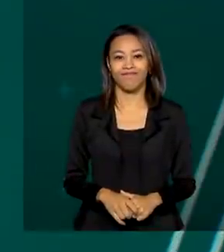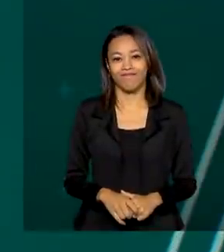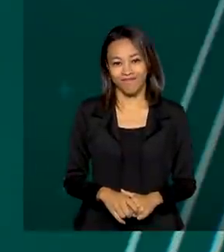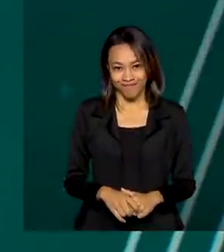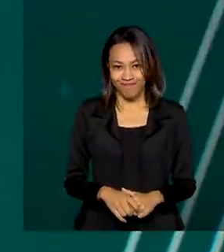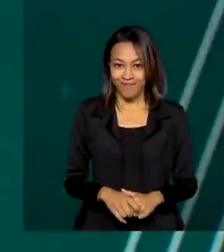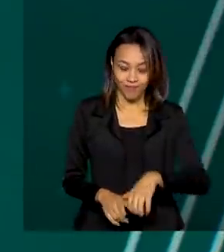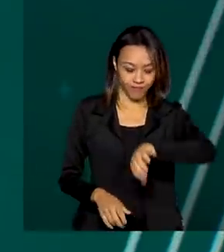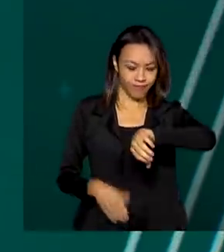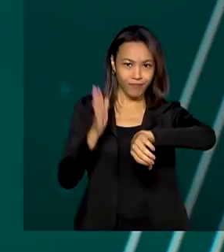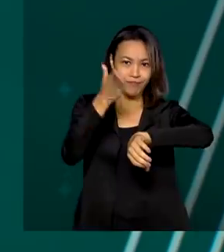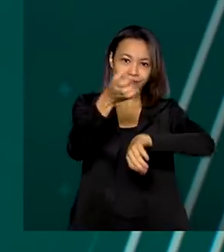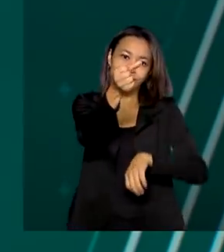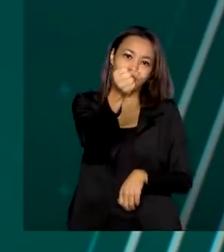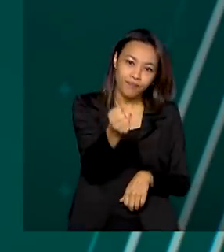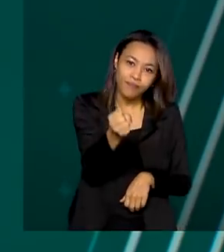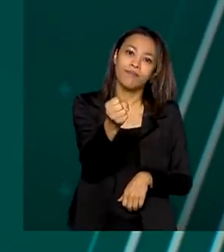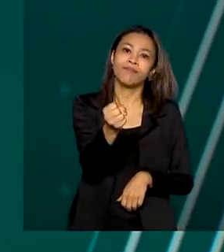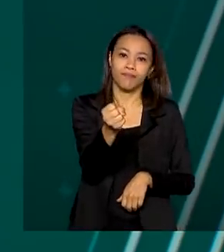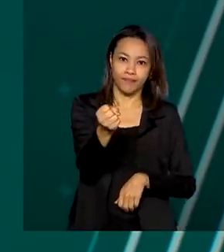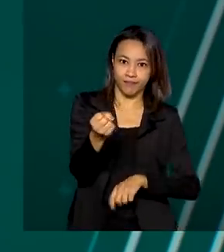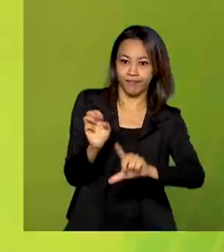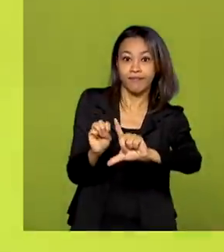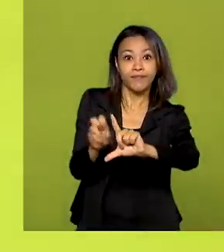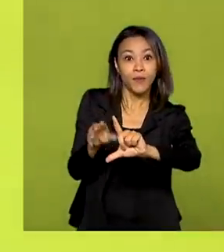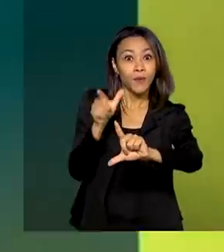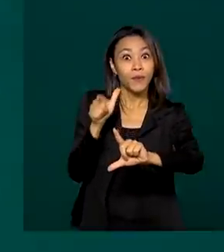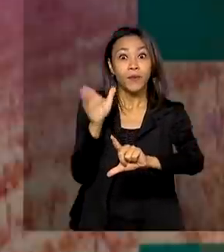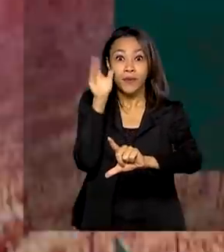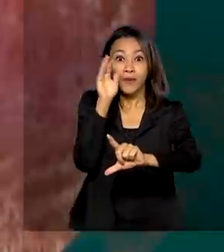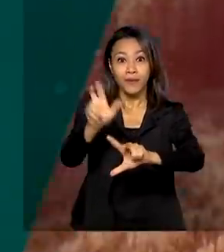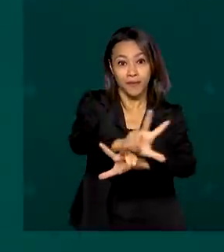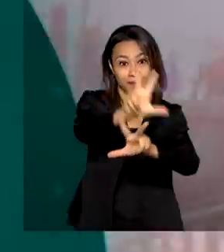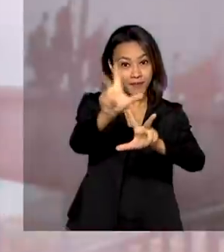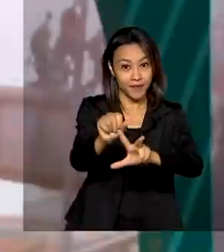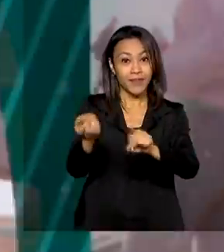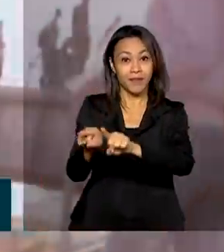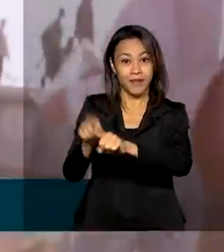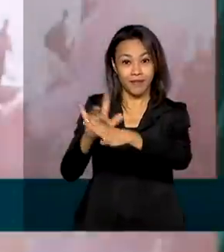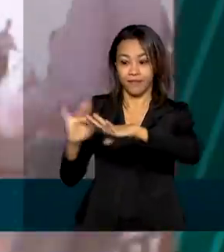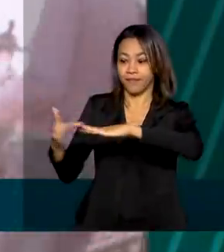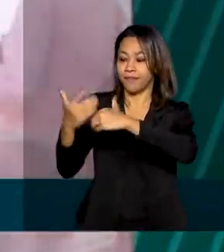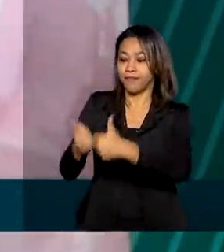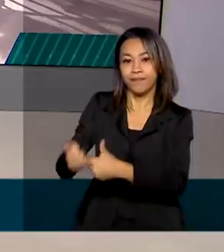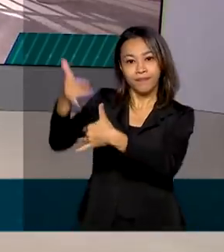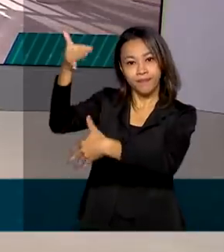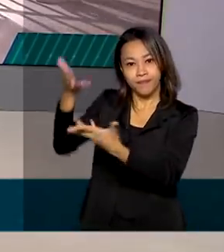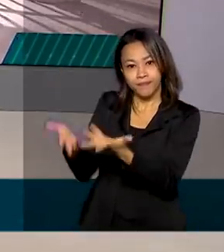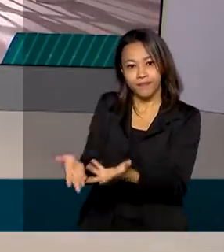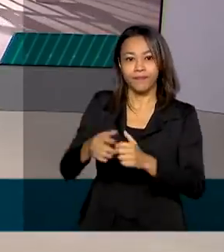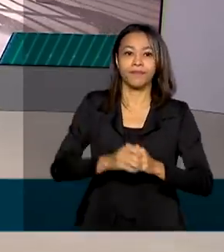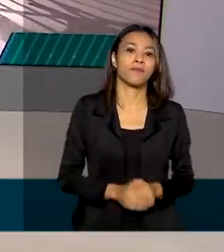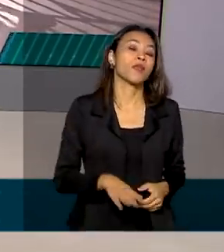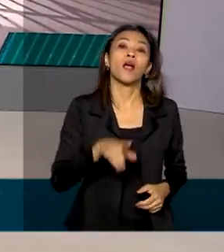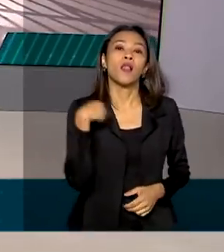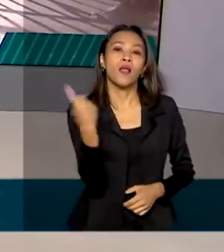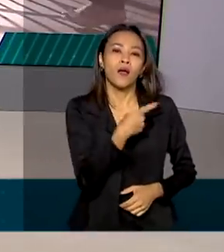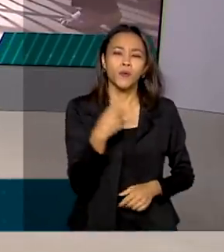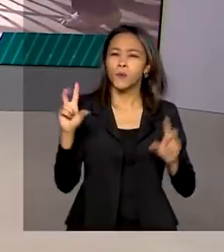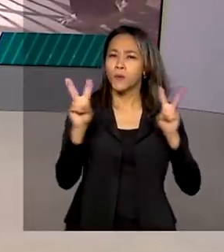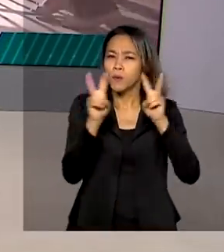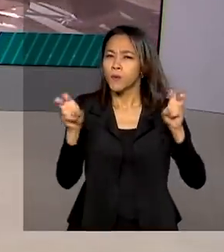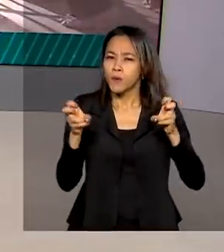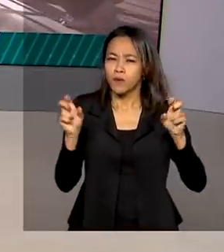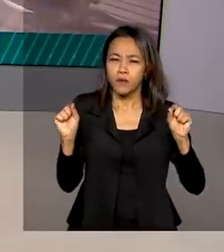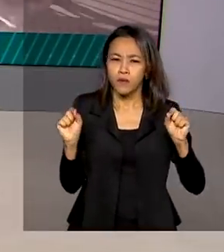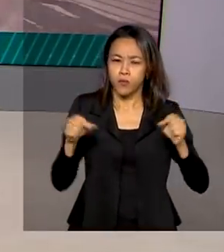Agora são 8 horas, estamos ao vivo pela TV Brasil e redes sociais. A gente começa falando das ações